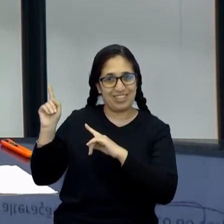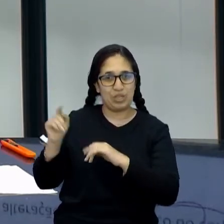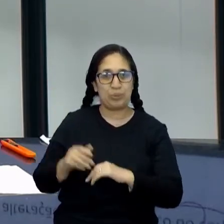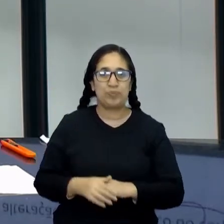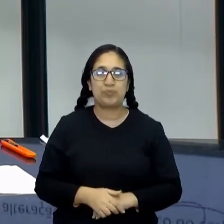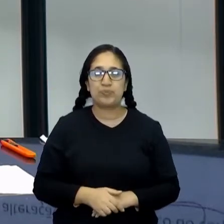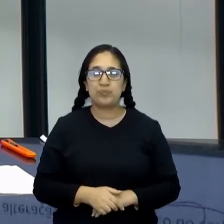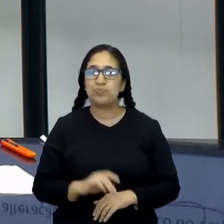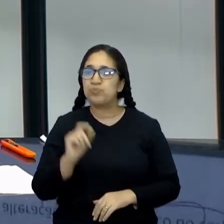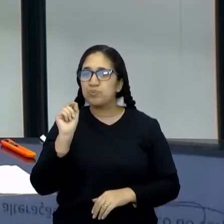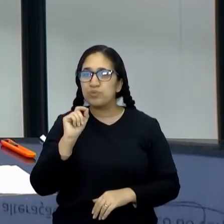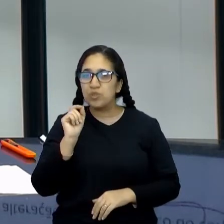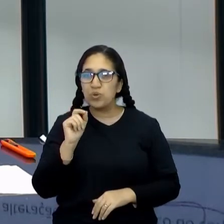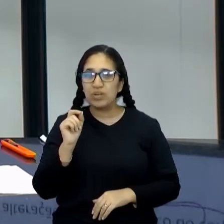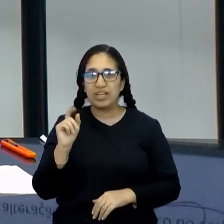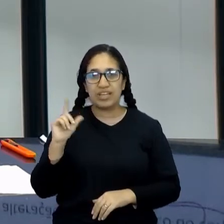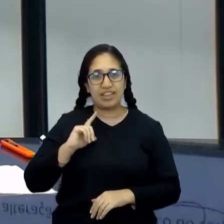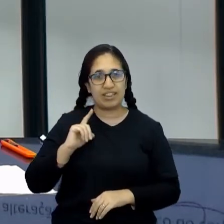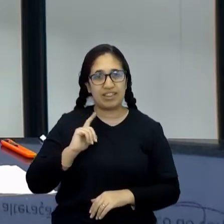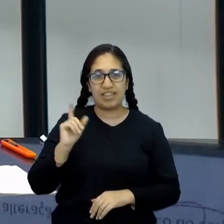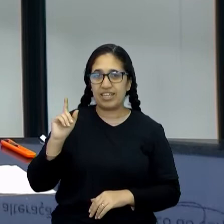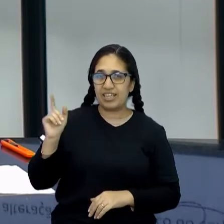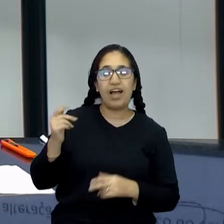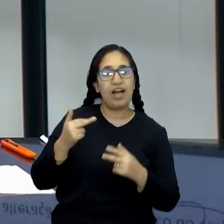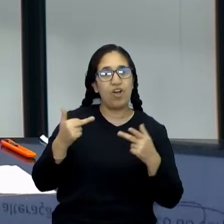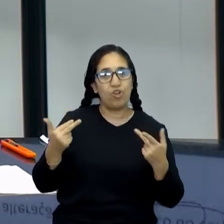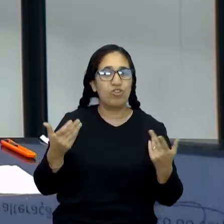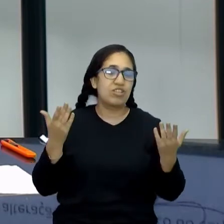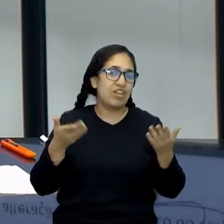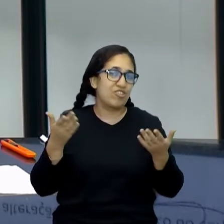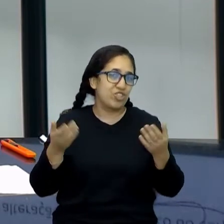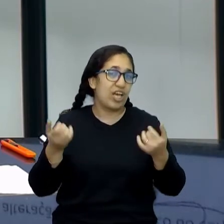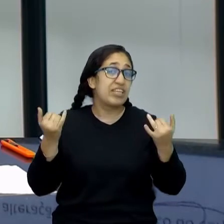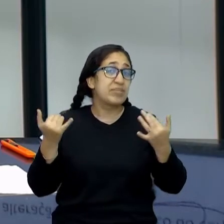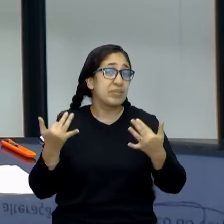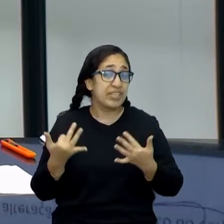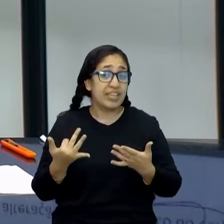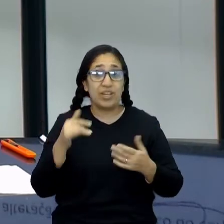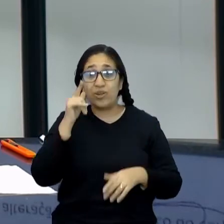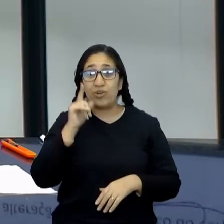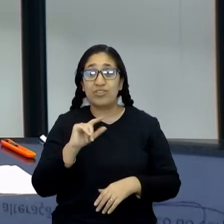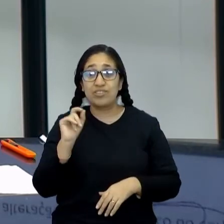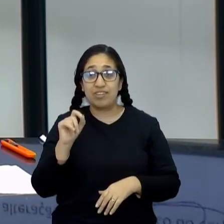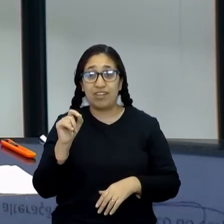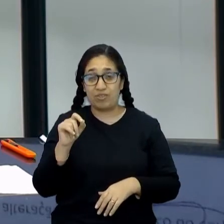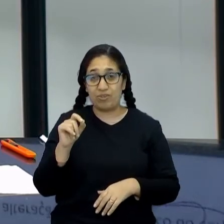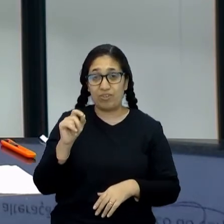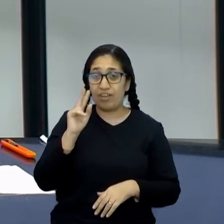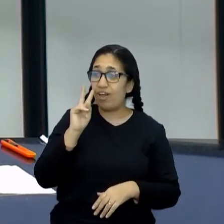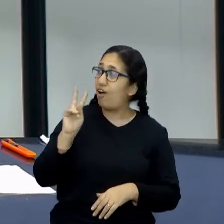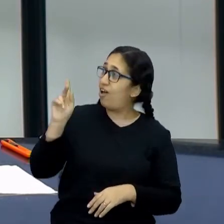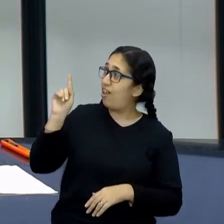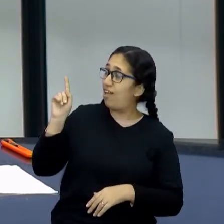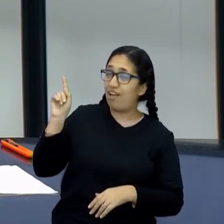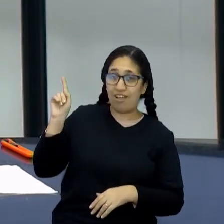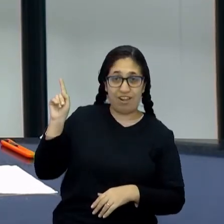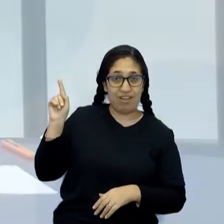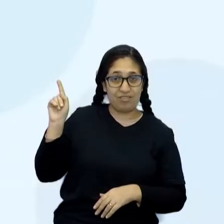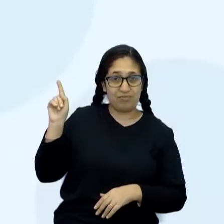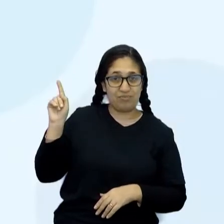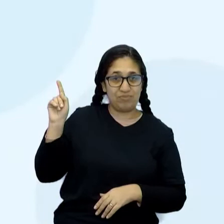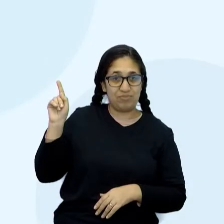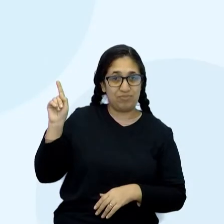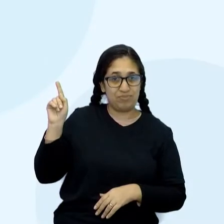Vamos ver o que mais eu trouxe pra vocês. Todas essas coisas que eu falei pra vocês, a gente consegue usar um simulador, tá bom? Então, olha lá, ó.